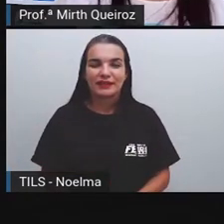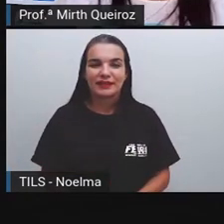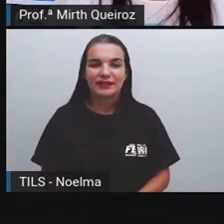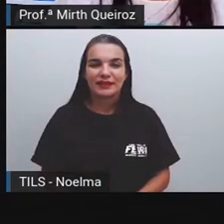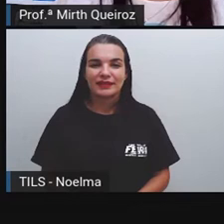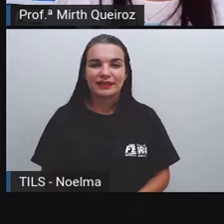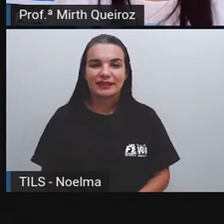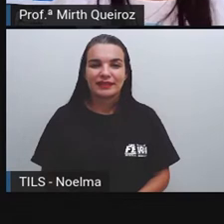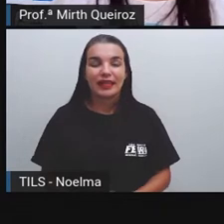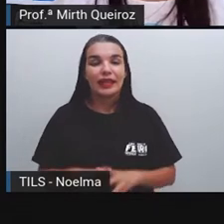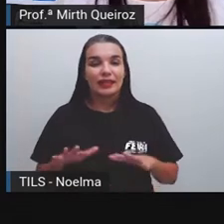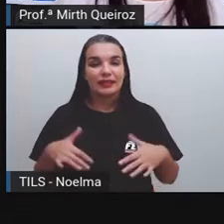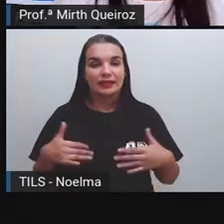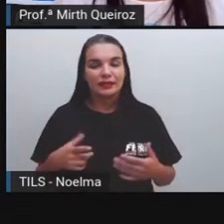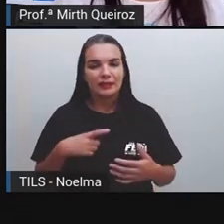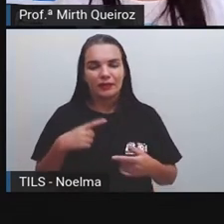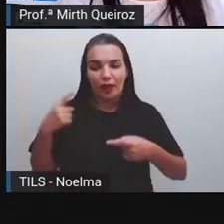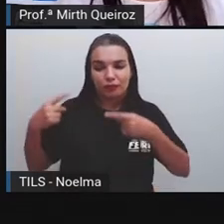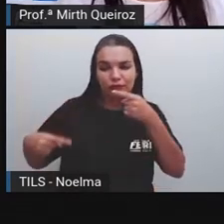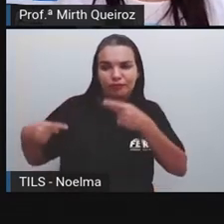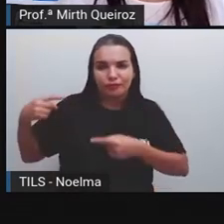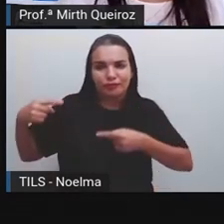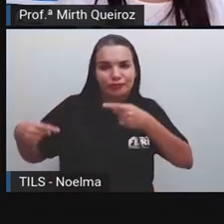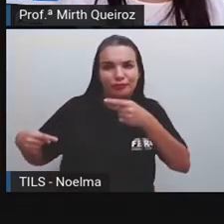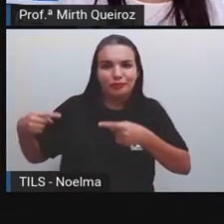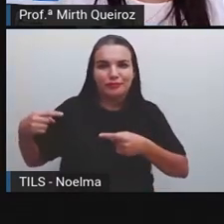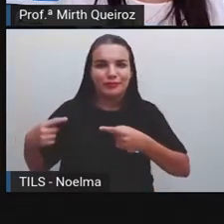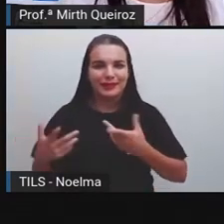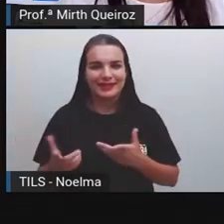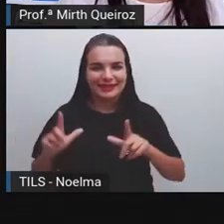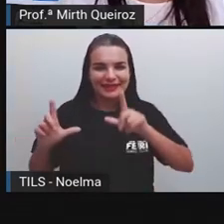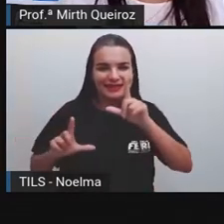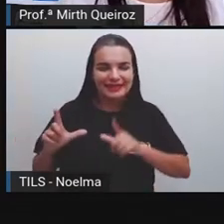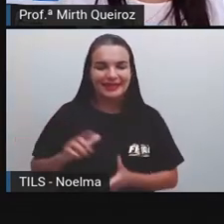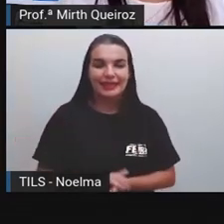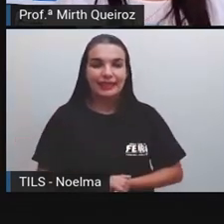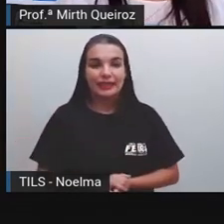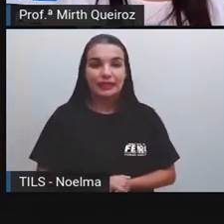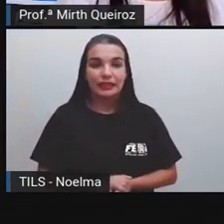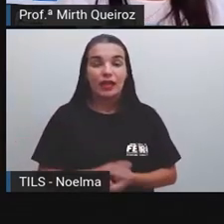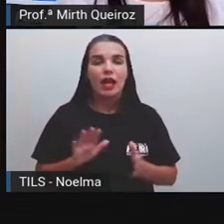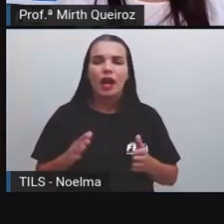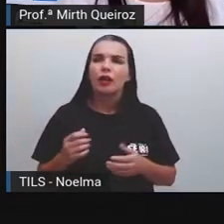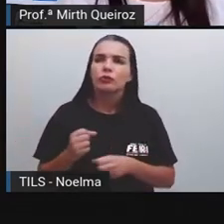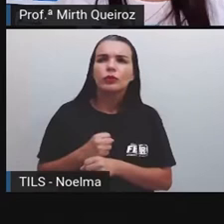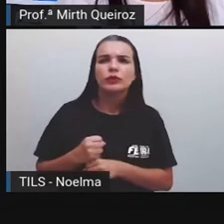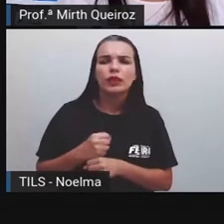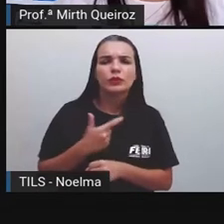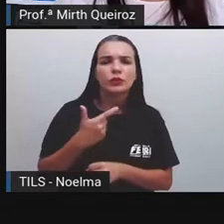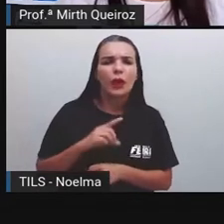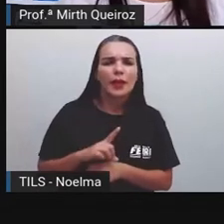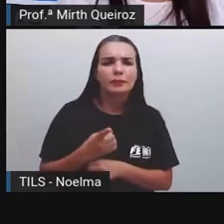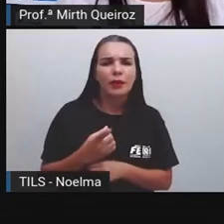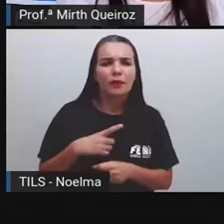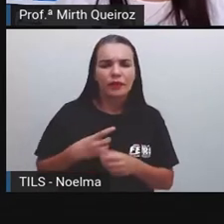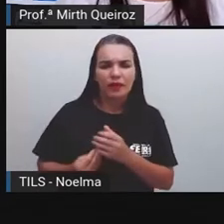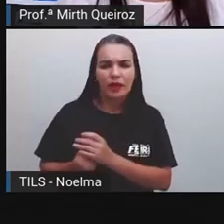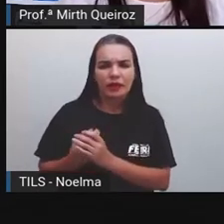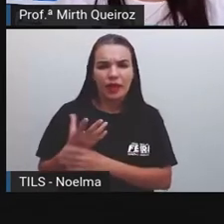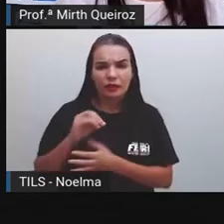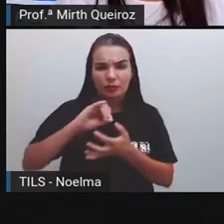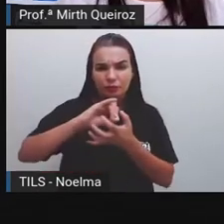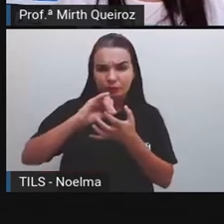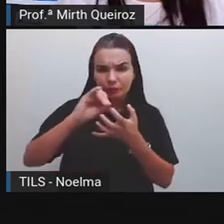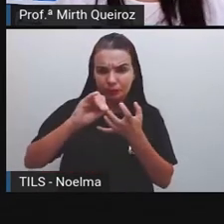Esses blogs E sites Com a televisão Nos anos 2000 Foram criadas As redes sociais